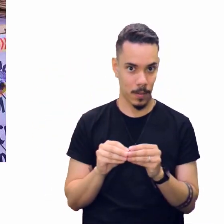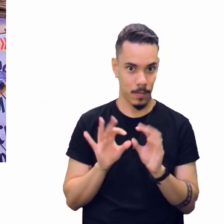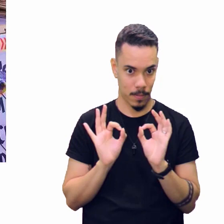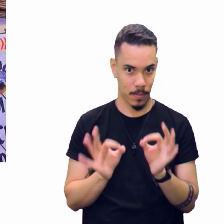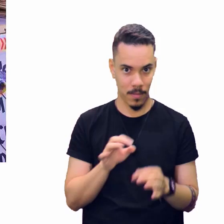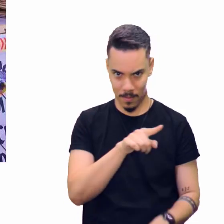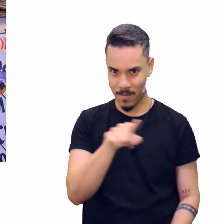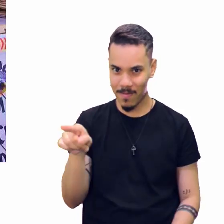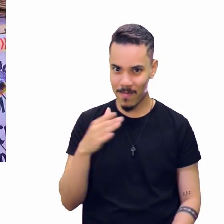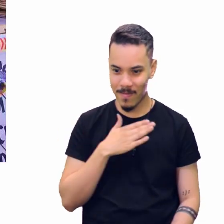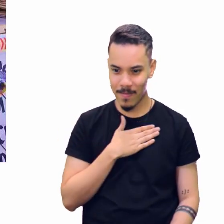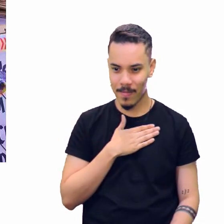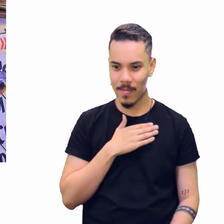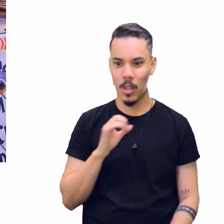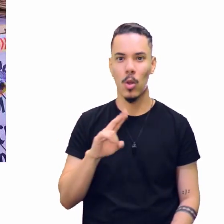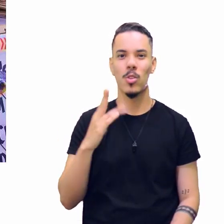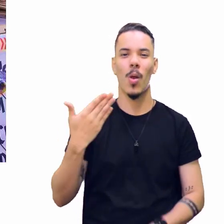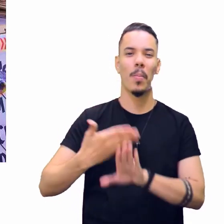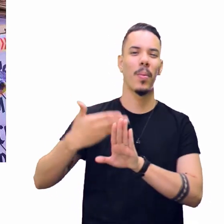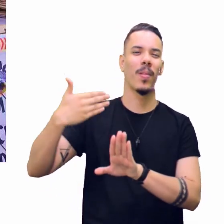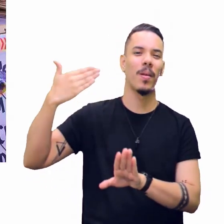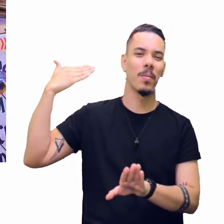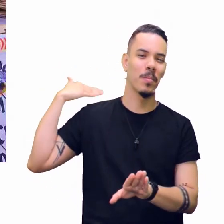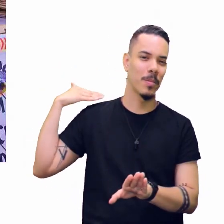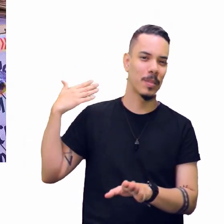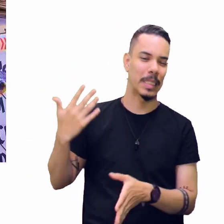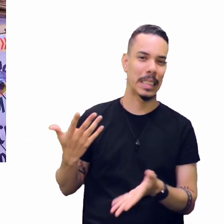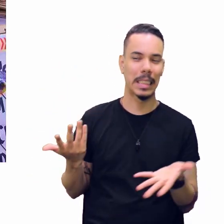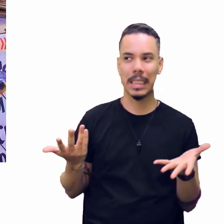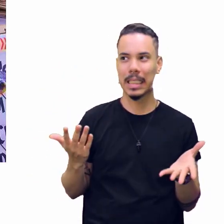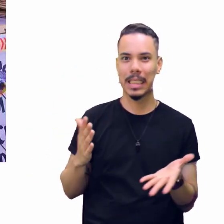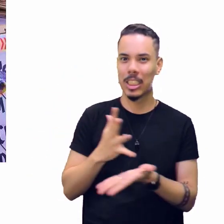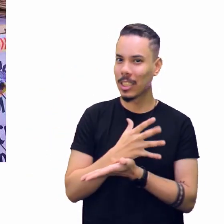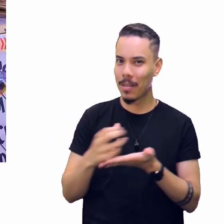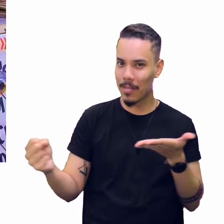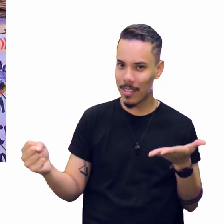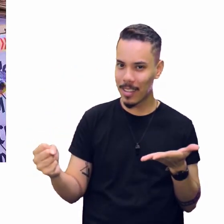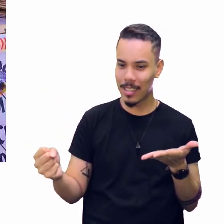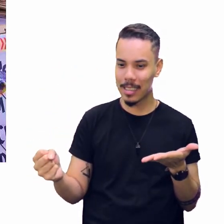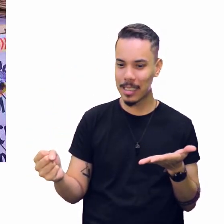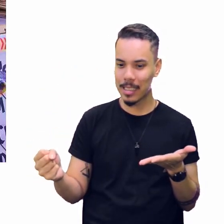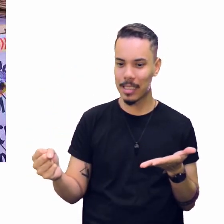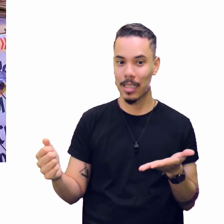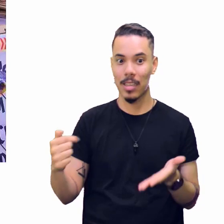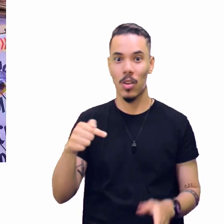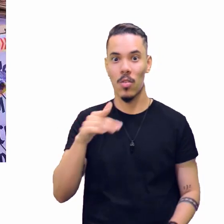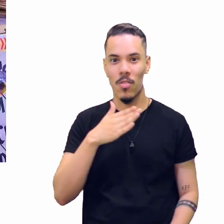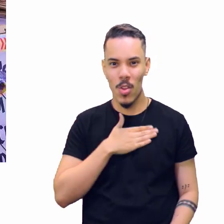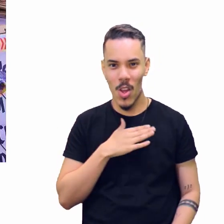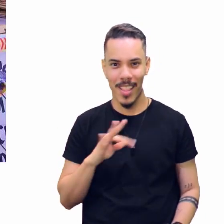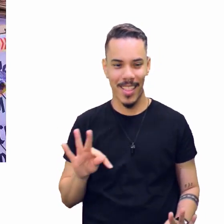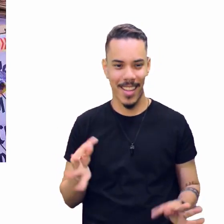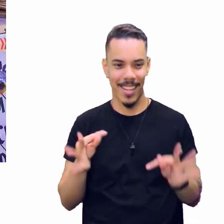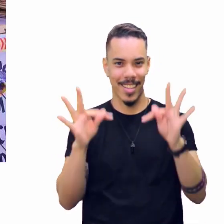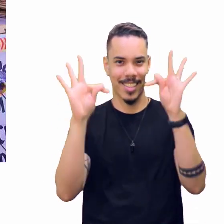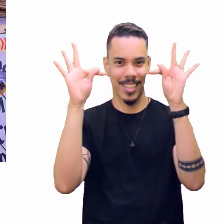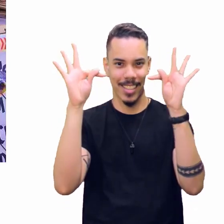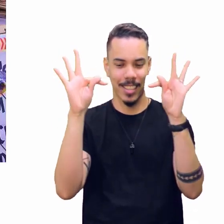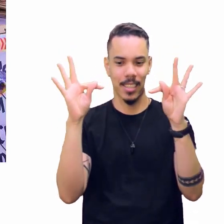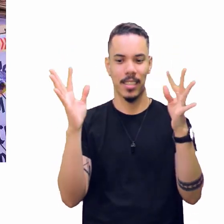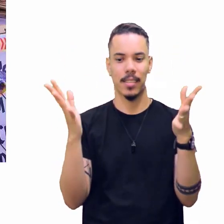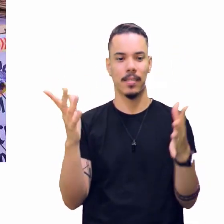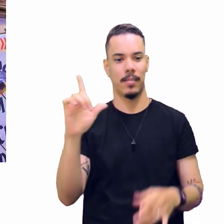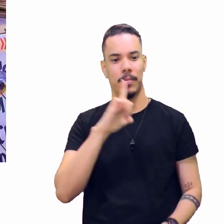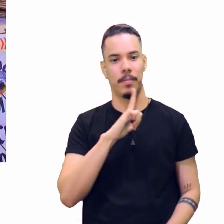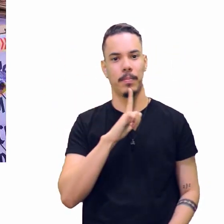Alguém ainda gosta disso ou sai no meu tempo? O que você já passou? Não, professora, eu gosto da tecnologia. Aí